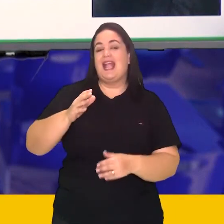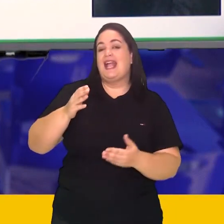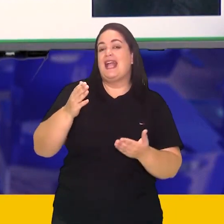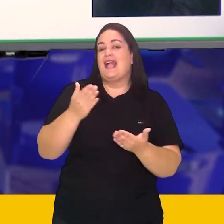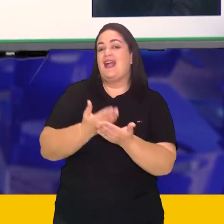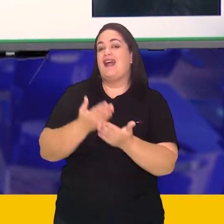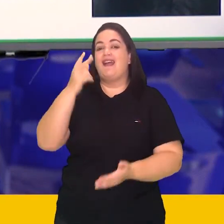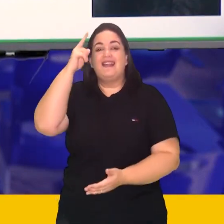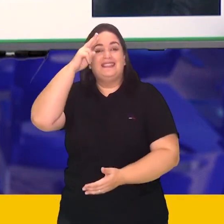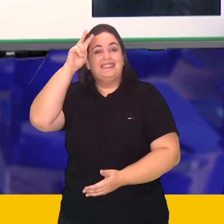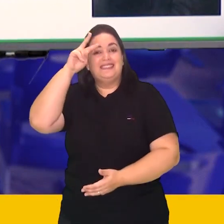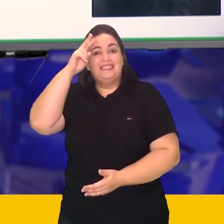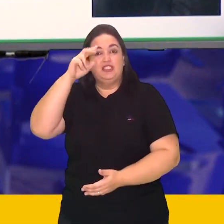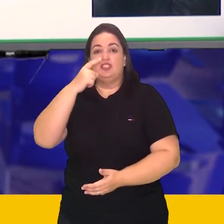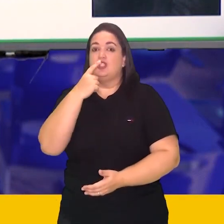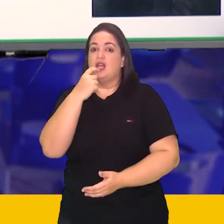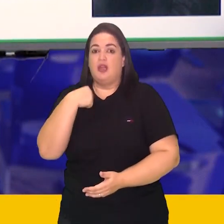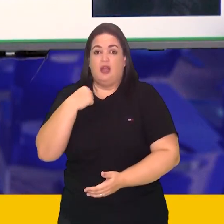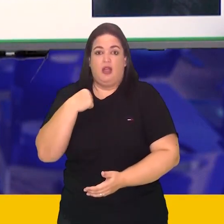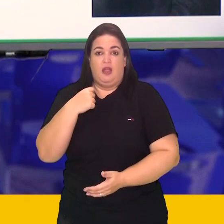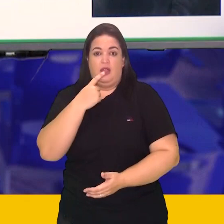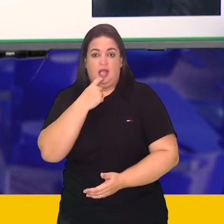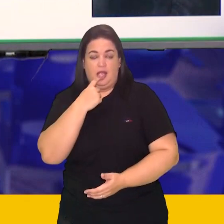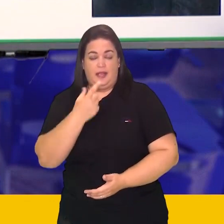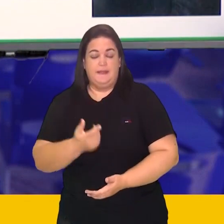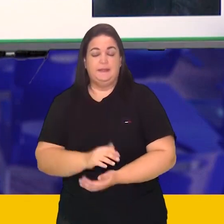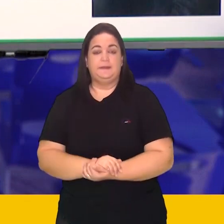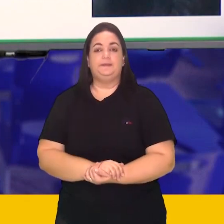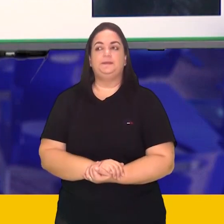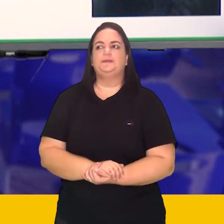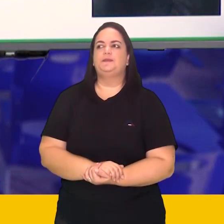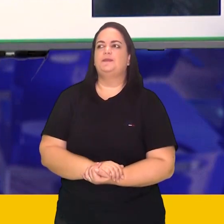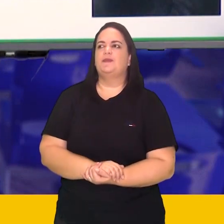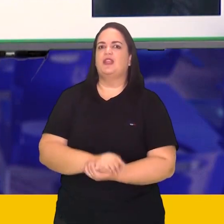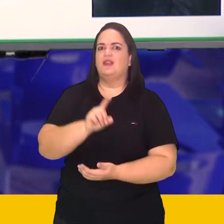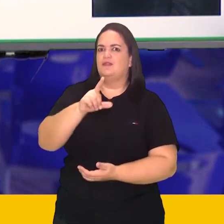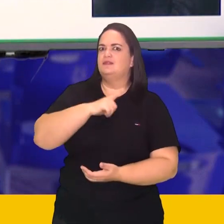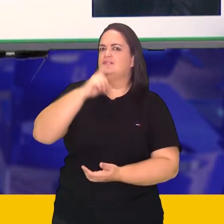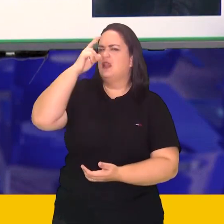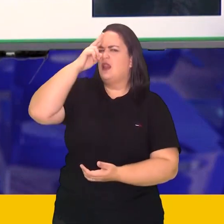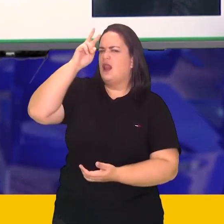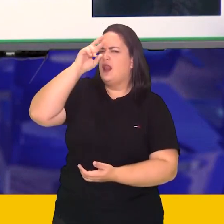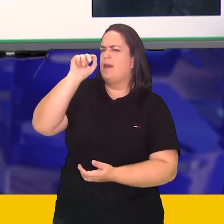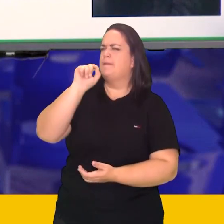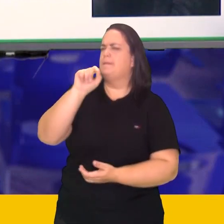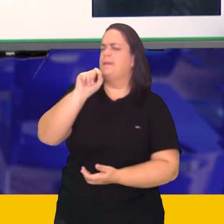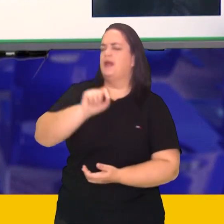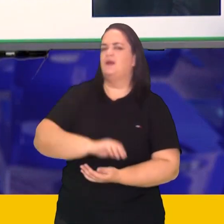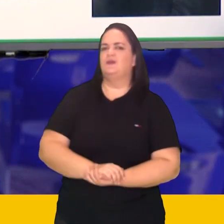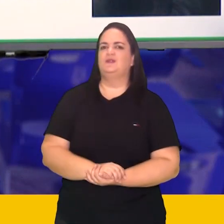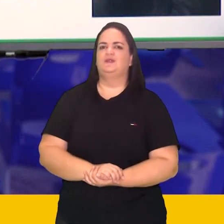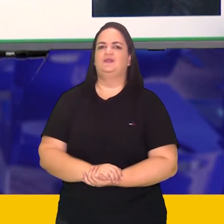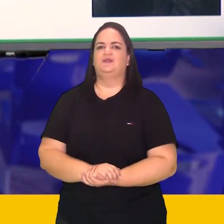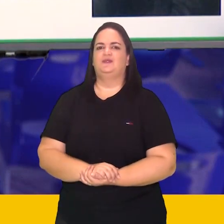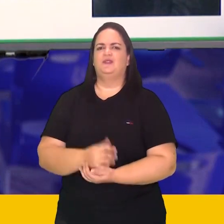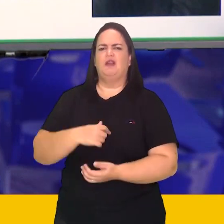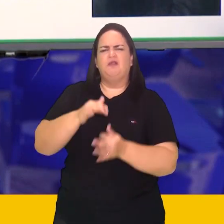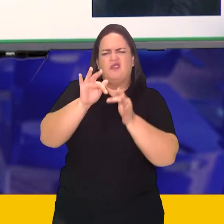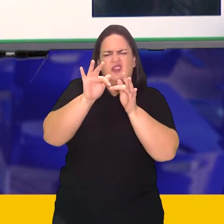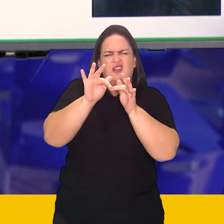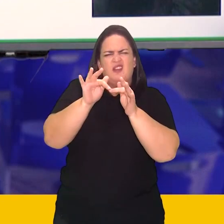tenha tempo para lembrar do que acontece nessa história, vou contar em linhas gerais